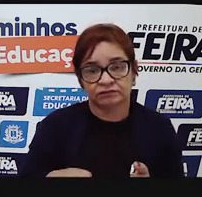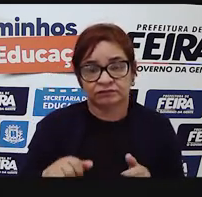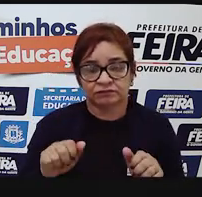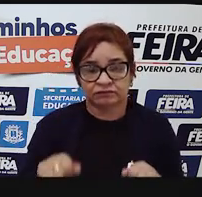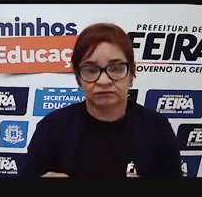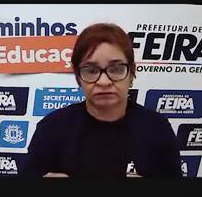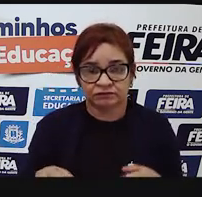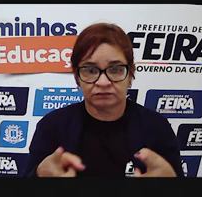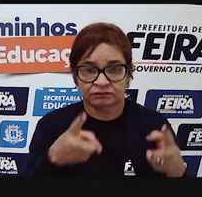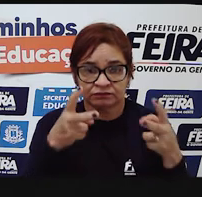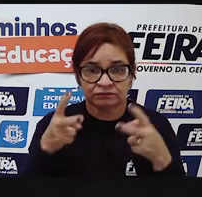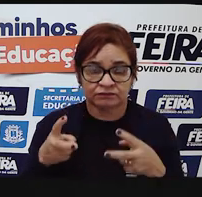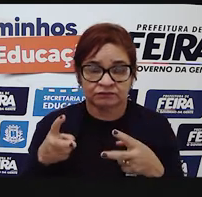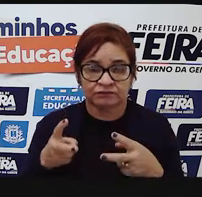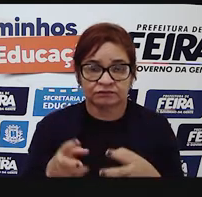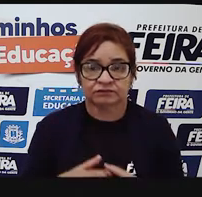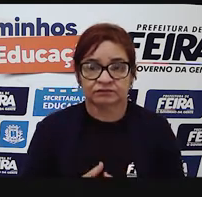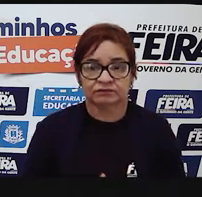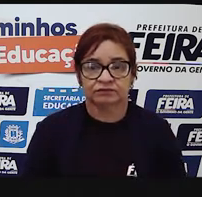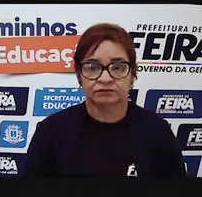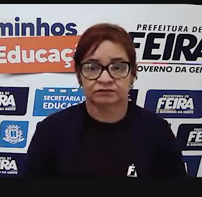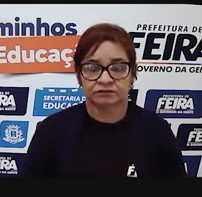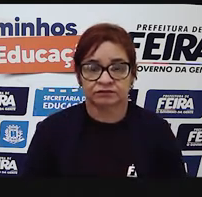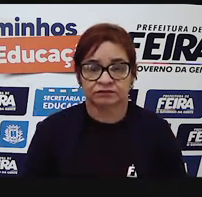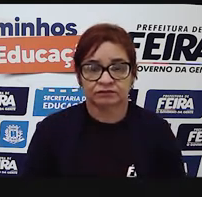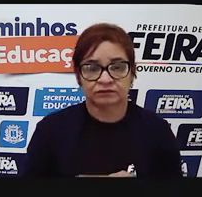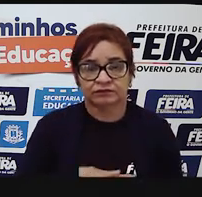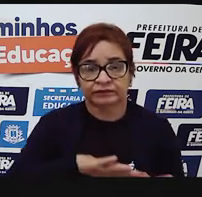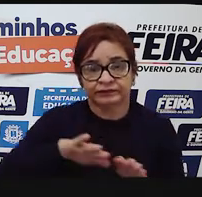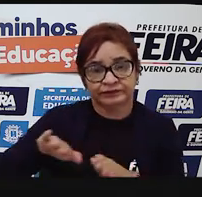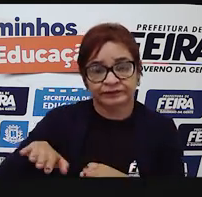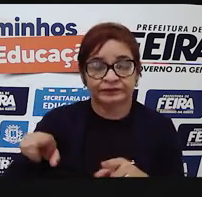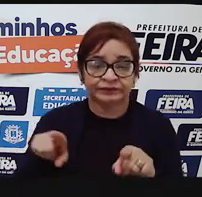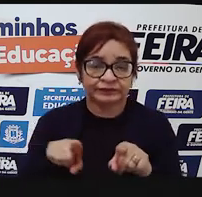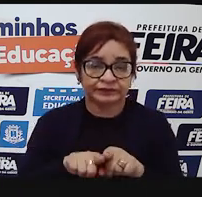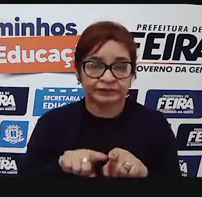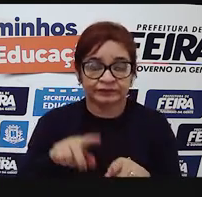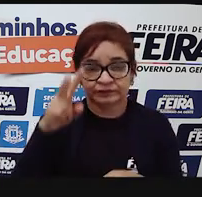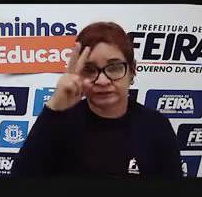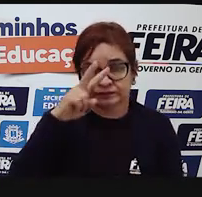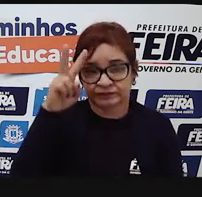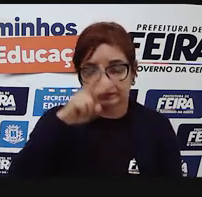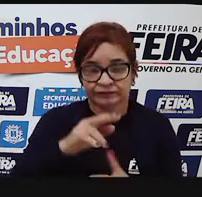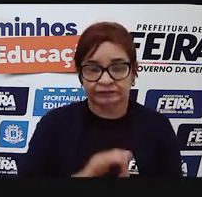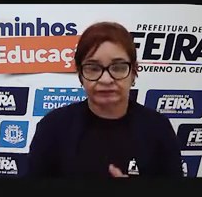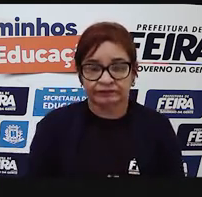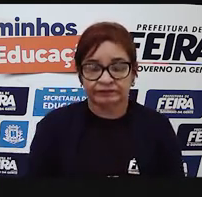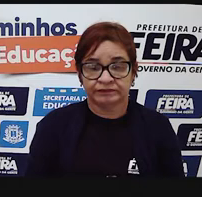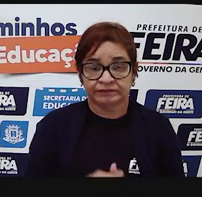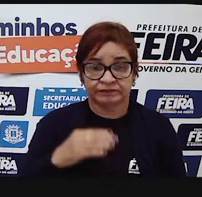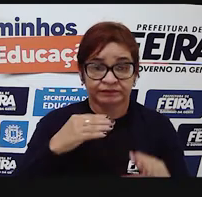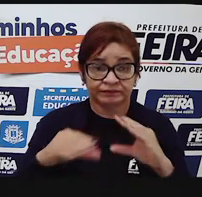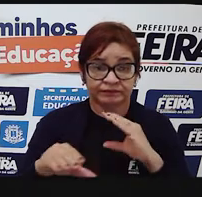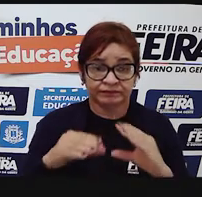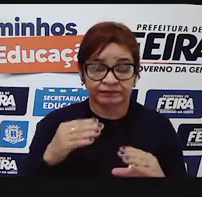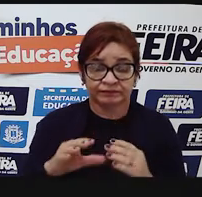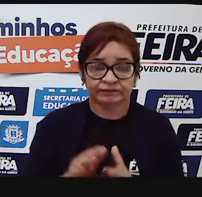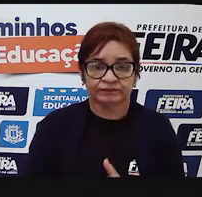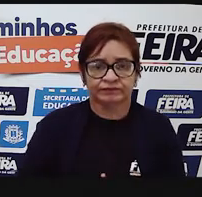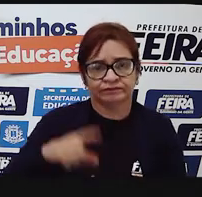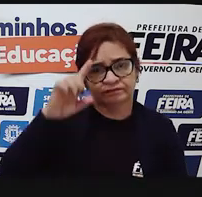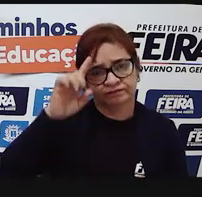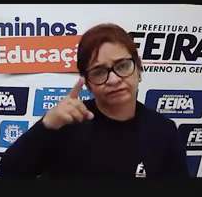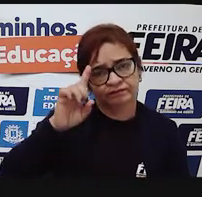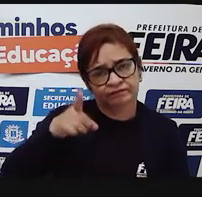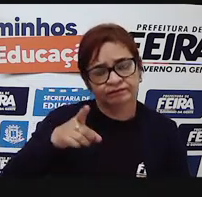pode ser visual. Outra coisa que nós temos que lembrar. Na nossa comunicação diária,